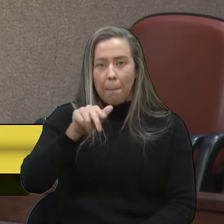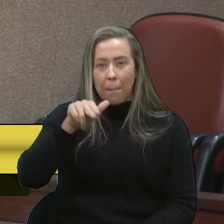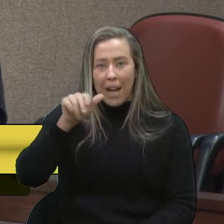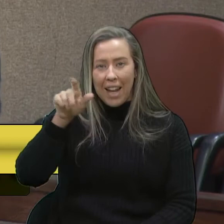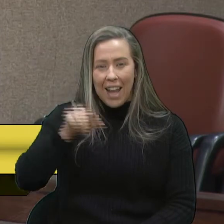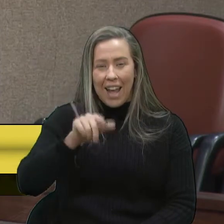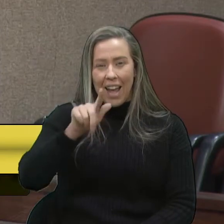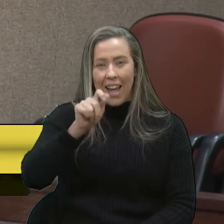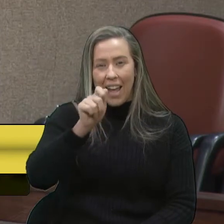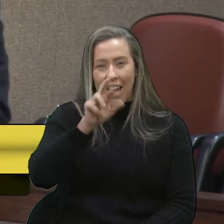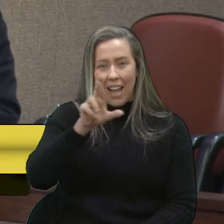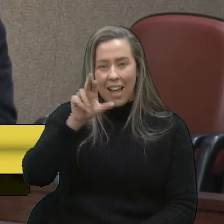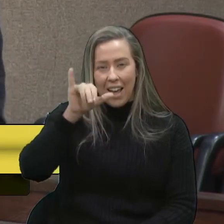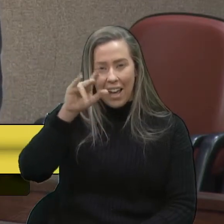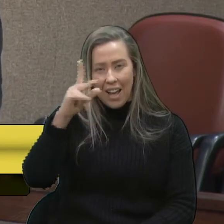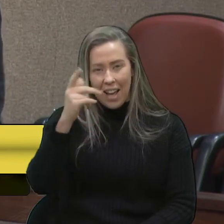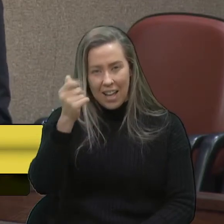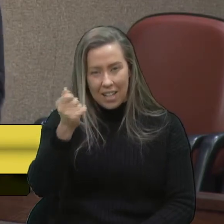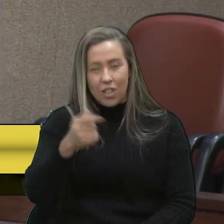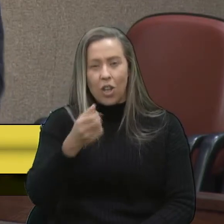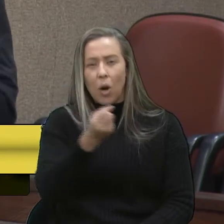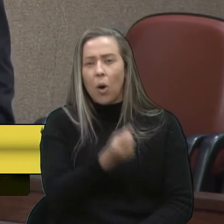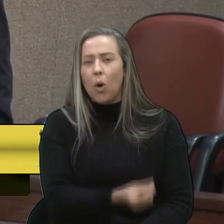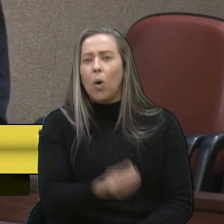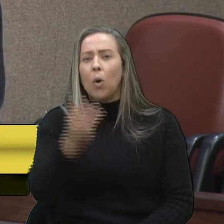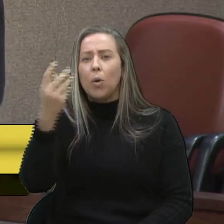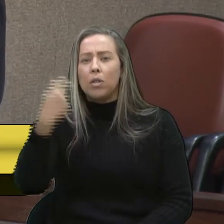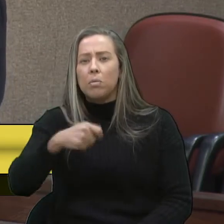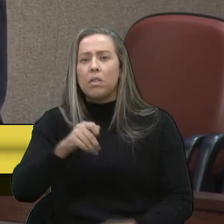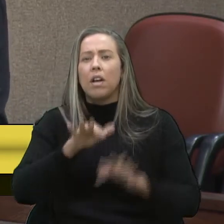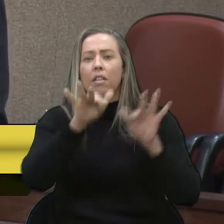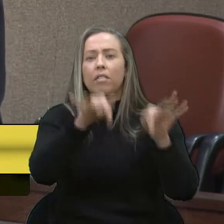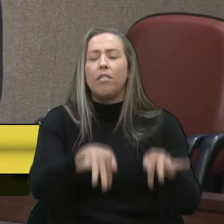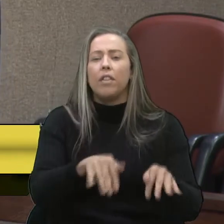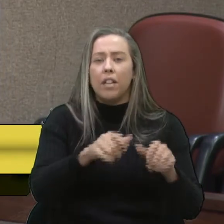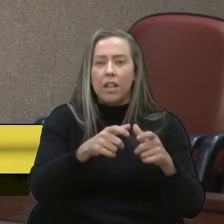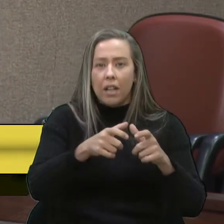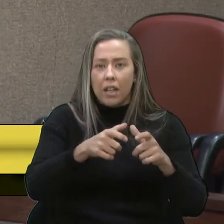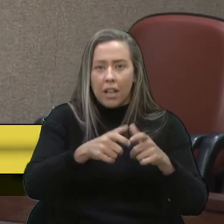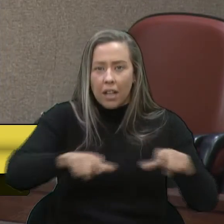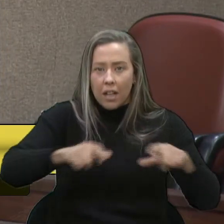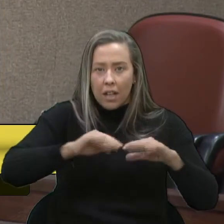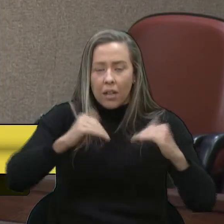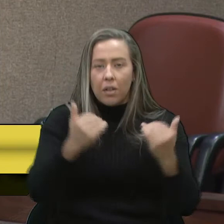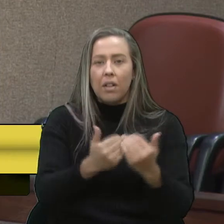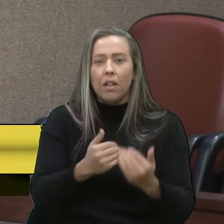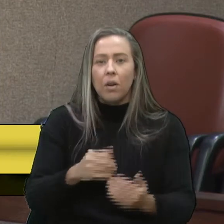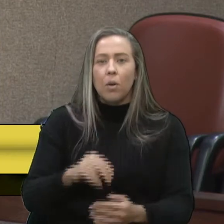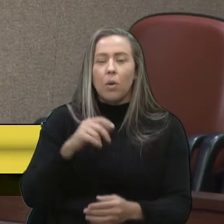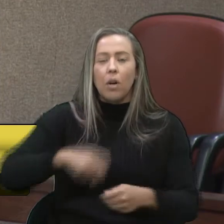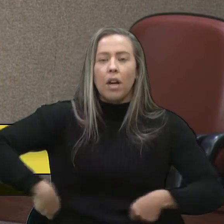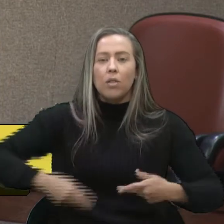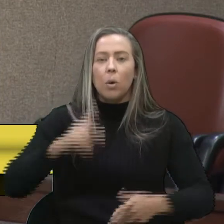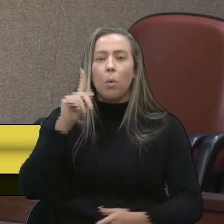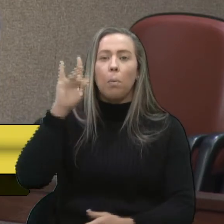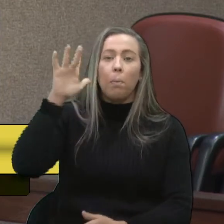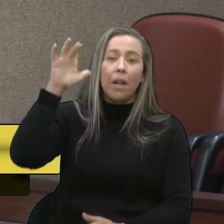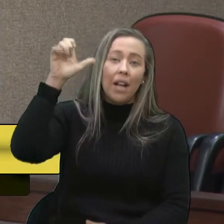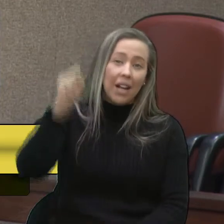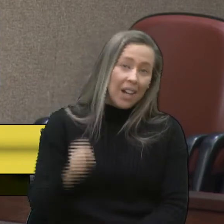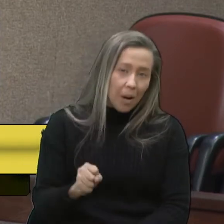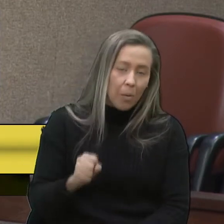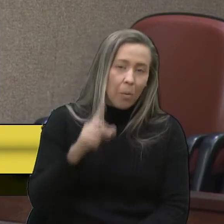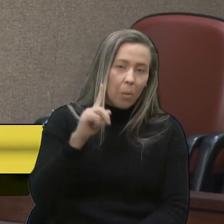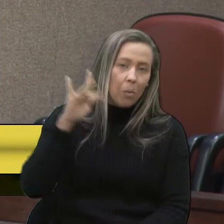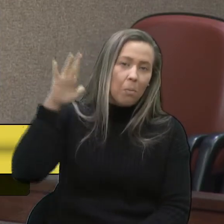vereador, depois o senhor me diz aí rapidamente, quanto que precisa para terminar o Hospital Geral? Uma nega-rincha em Brasília custou um bilhão e meio de reais, vereador. Um